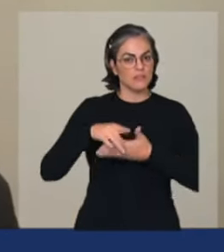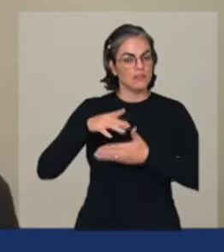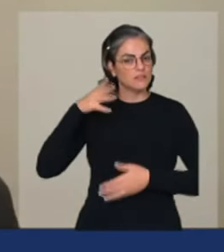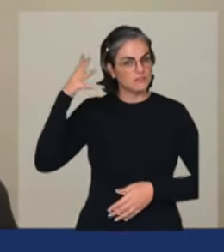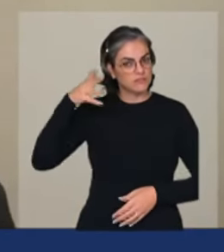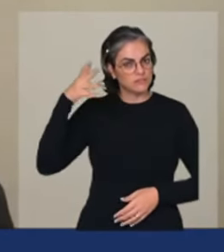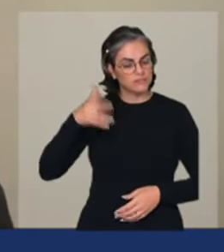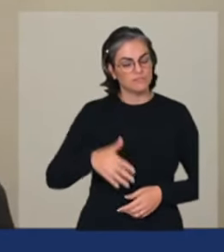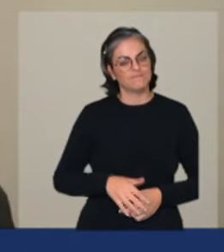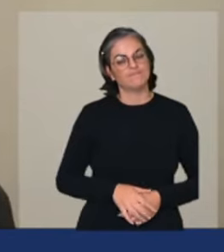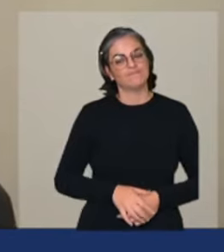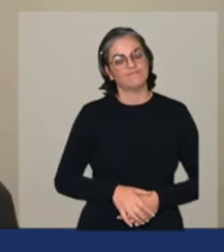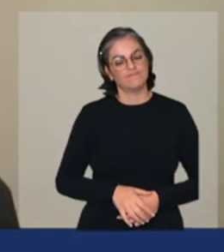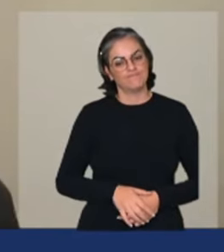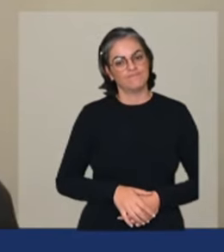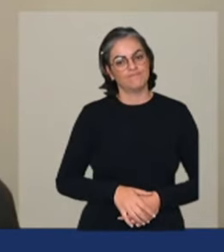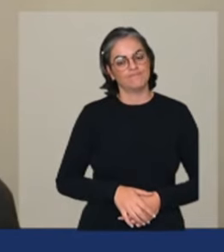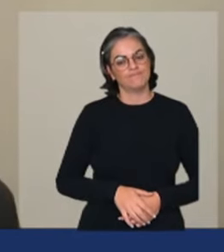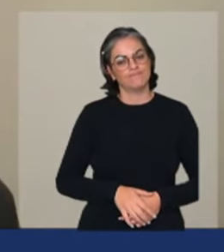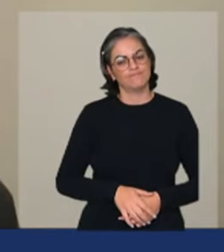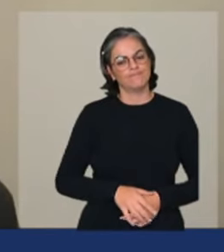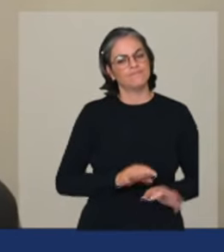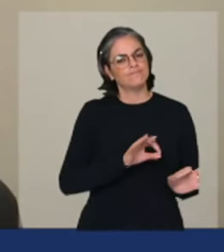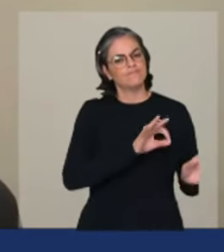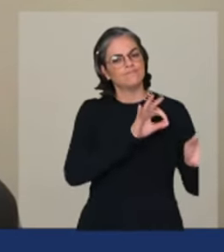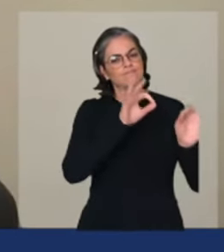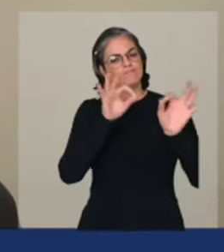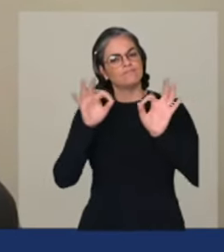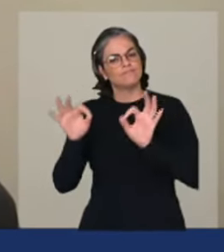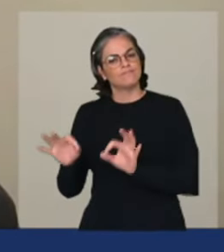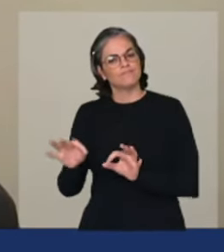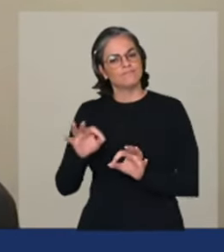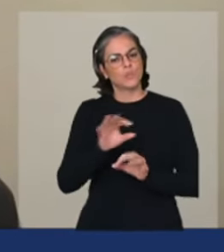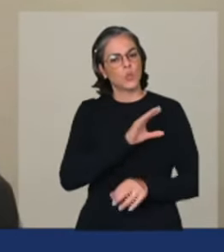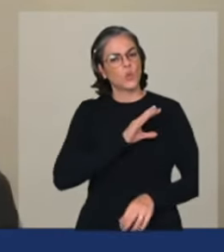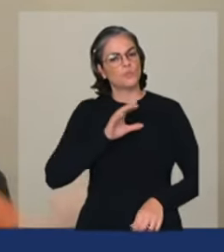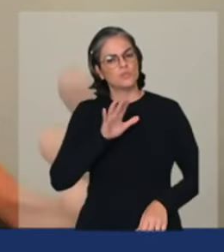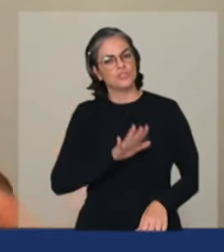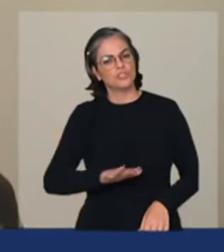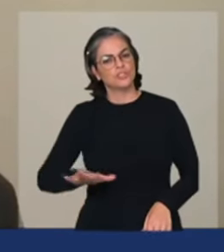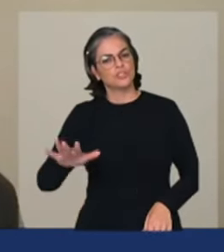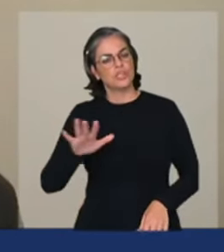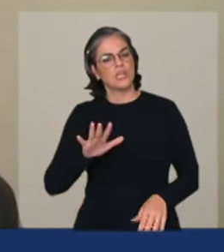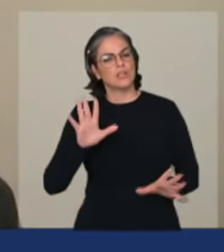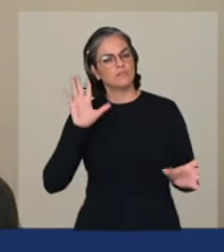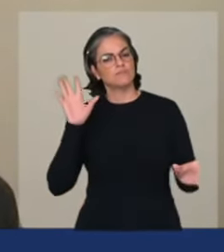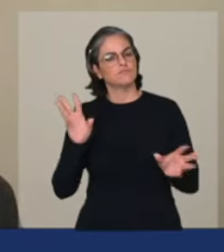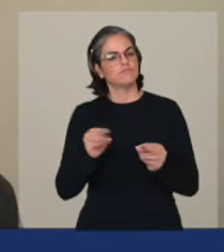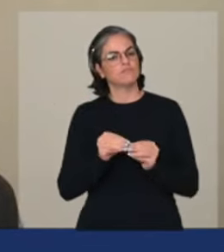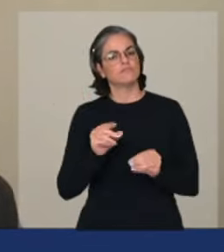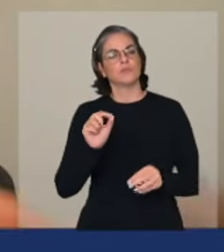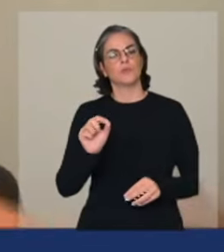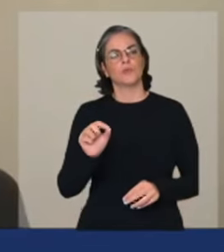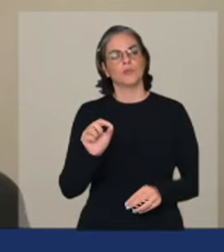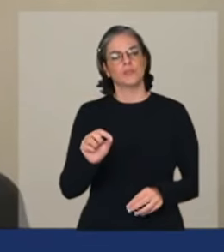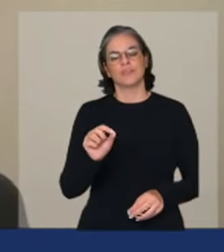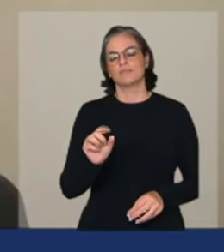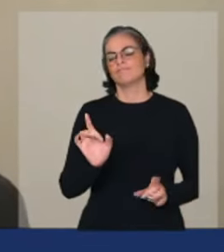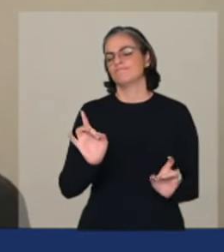primeira síntese a todos que acompanham essa comissão geral é a riqueza a